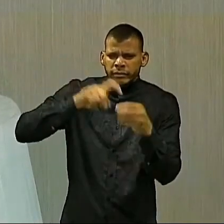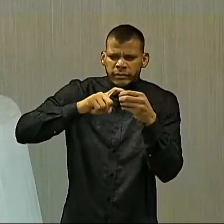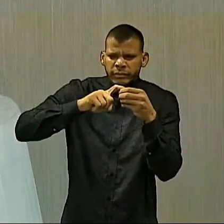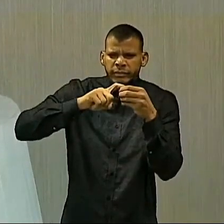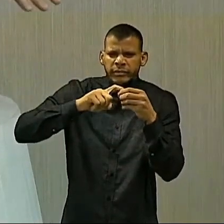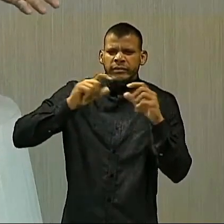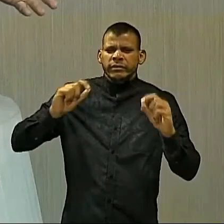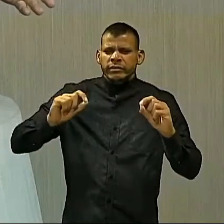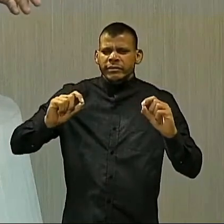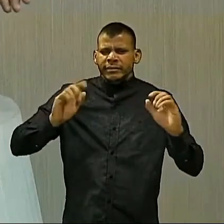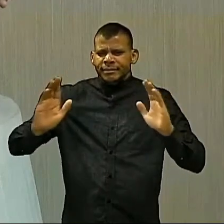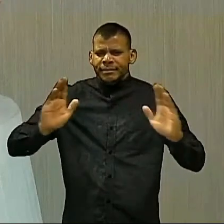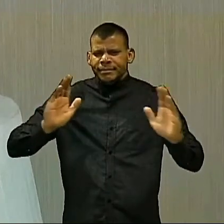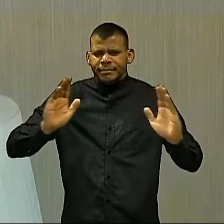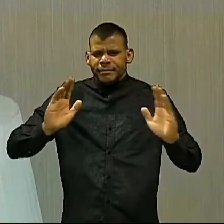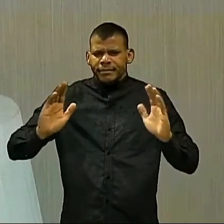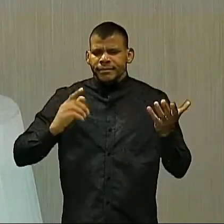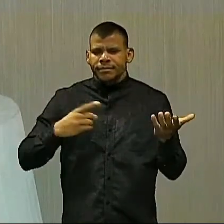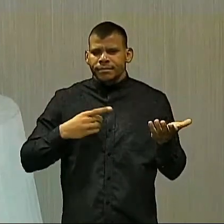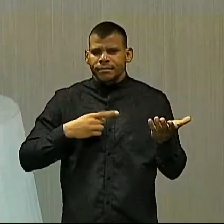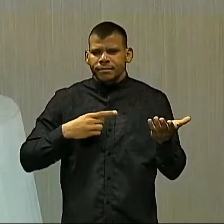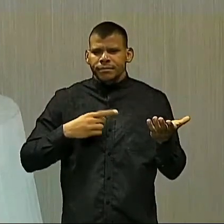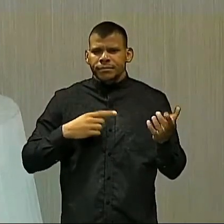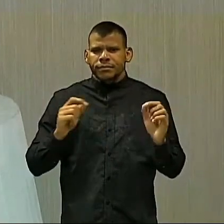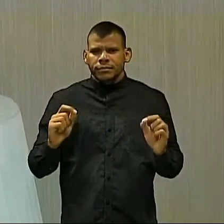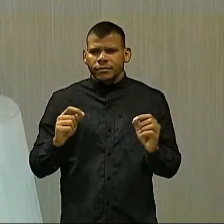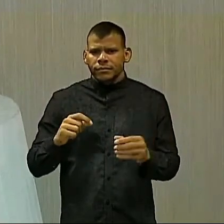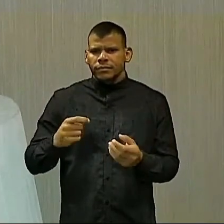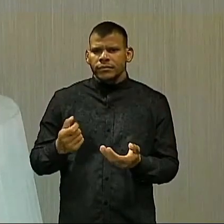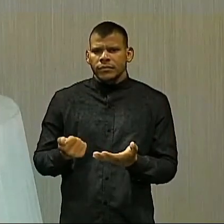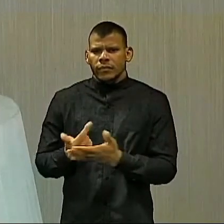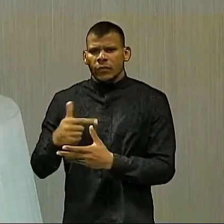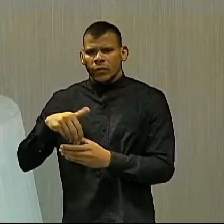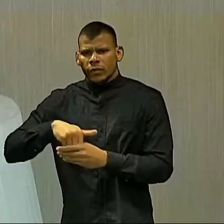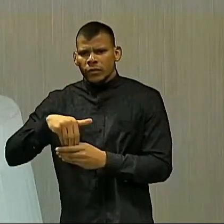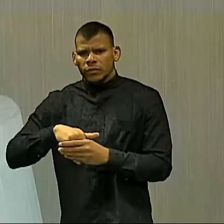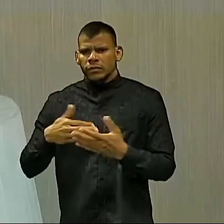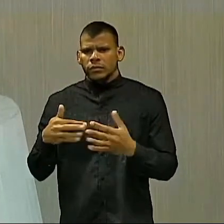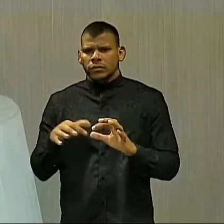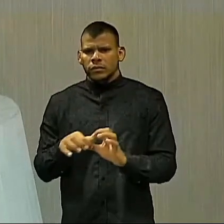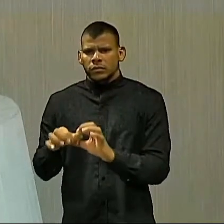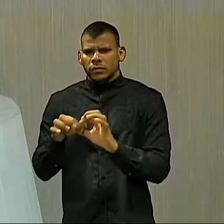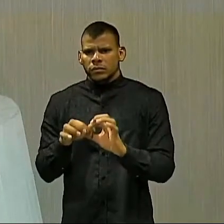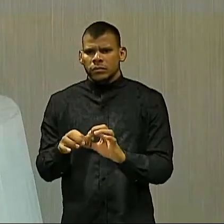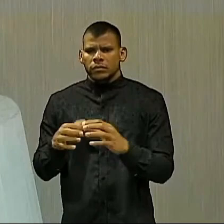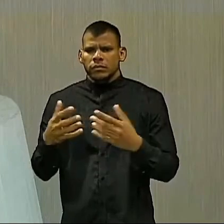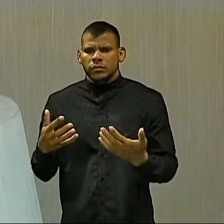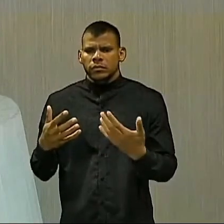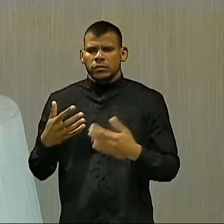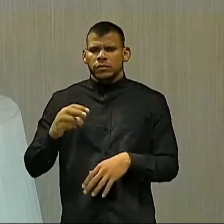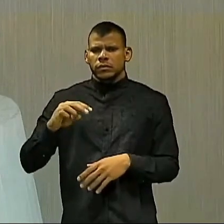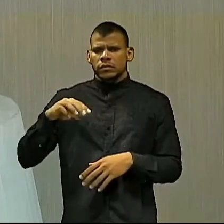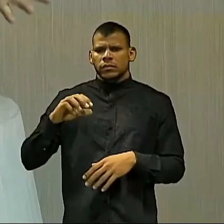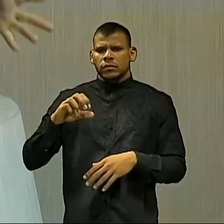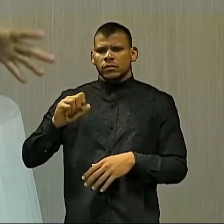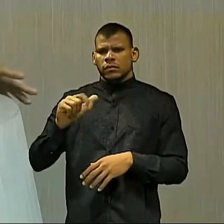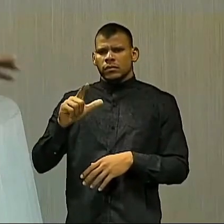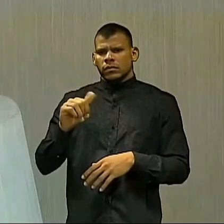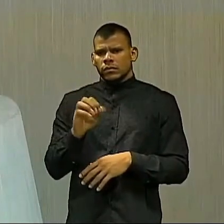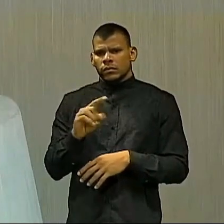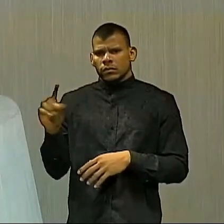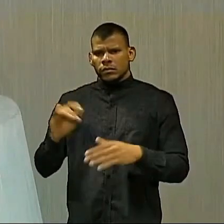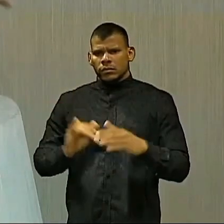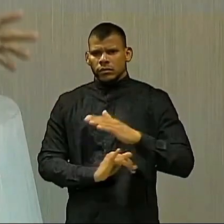à era das compras de voto, dos conchavos, dos mensalões. Mensalão que foi